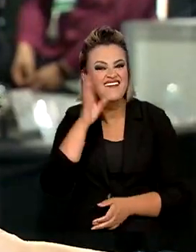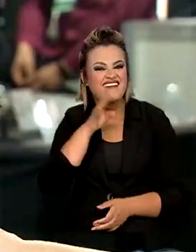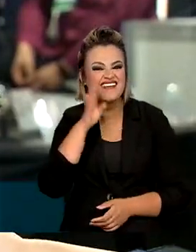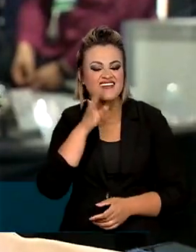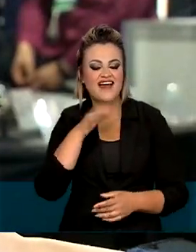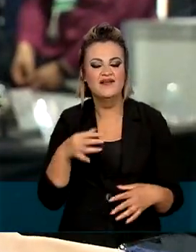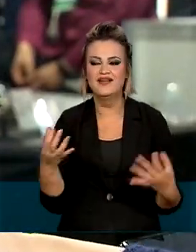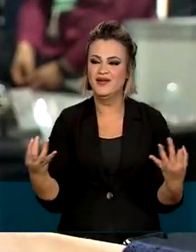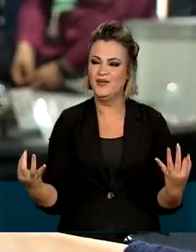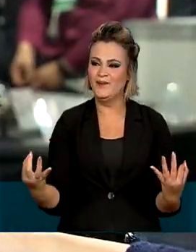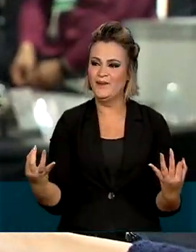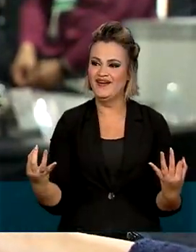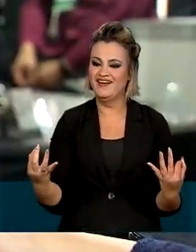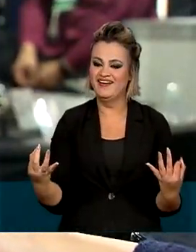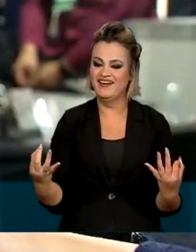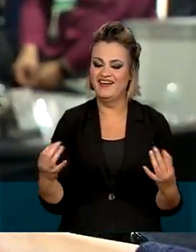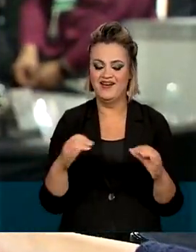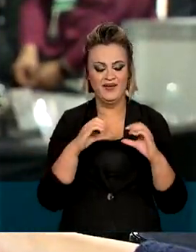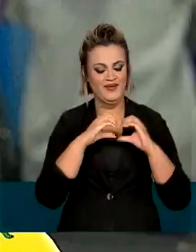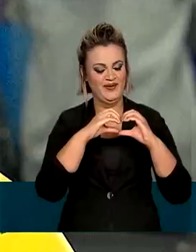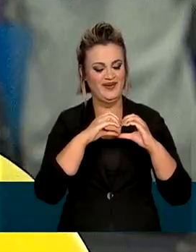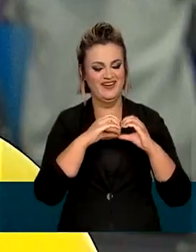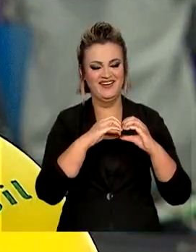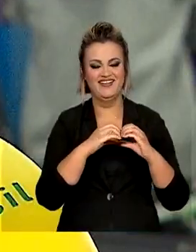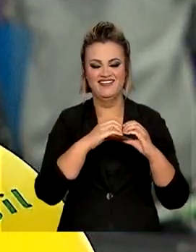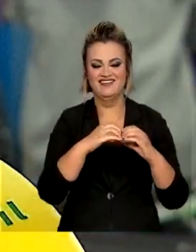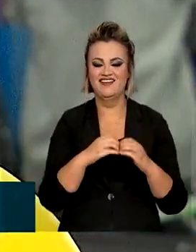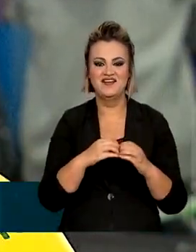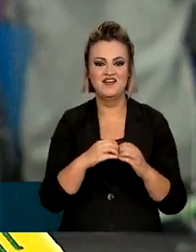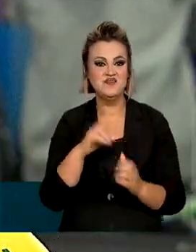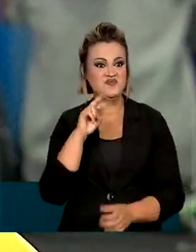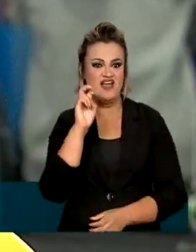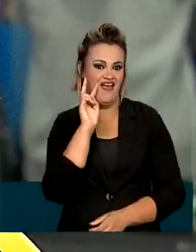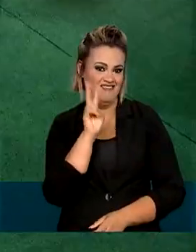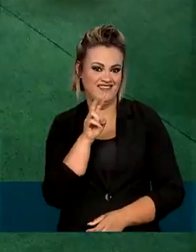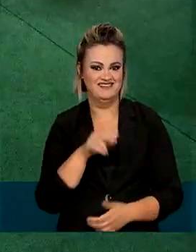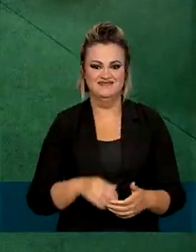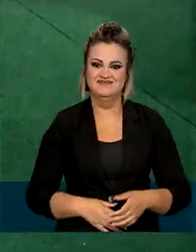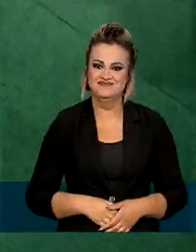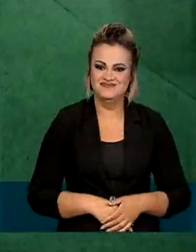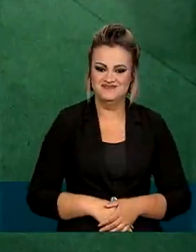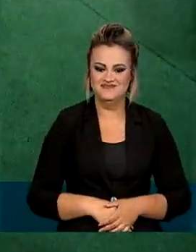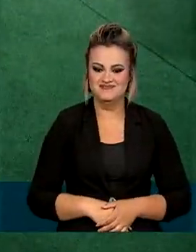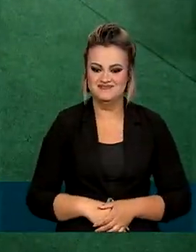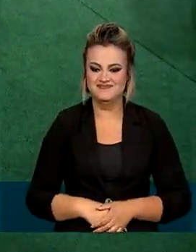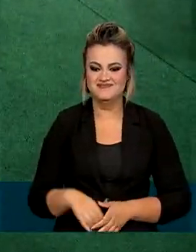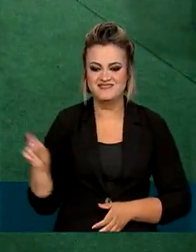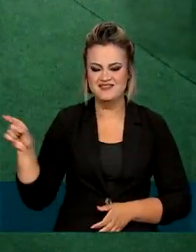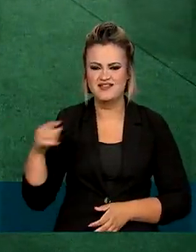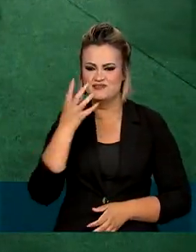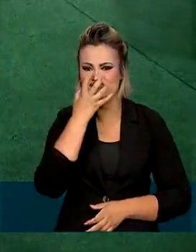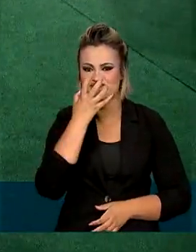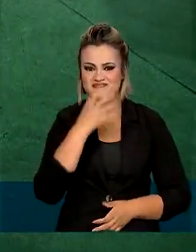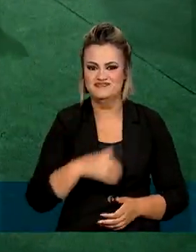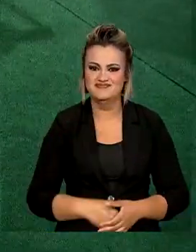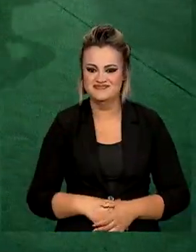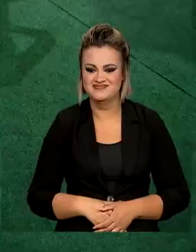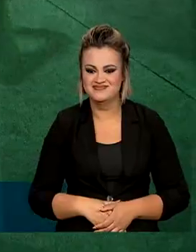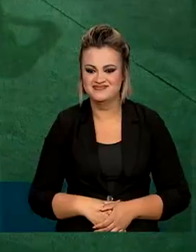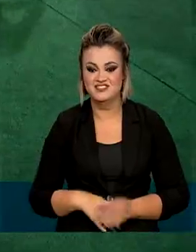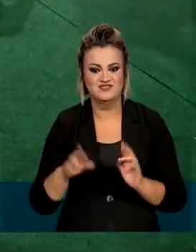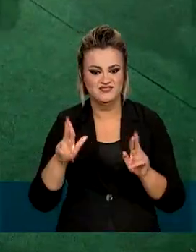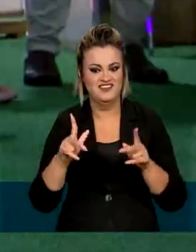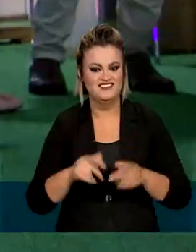fazendo yoga e fazendo coração, muitas coisas que eu nunca tinha visto. E esse cachorrinho? Bem